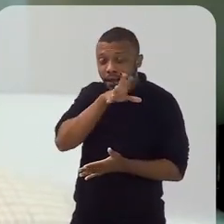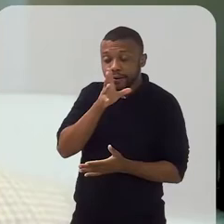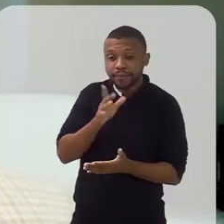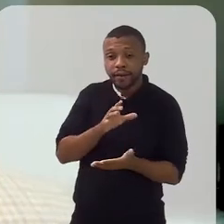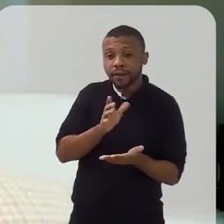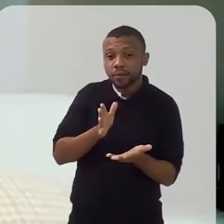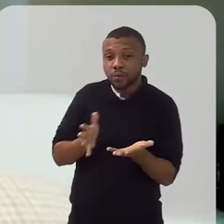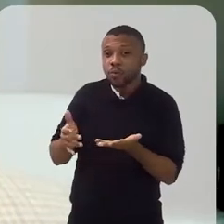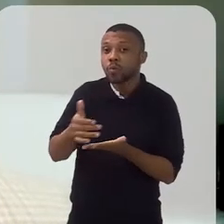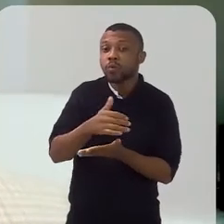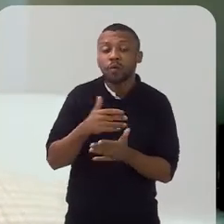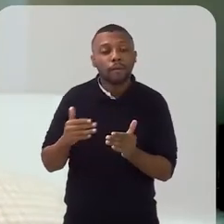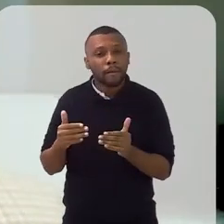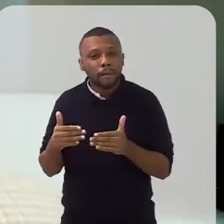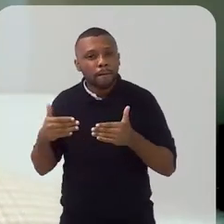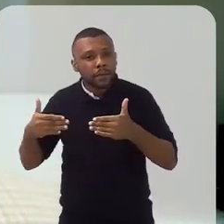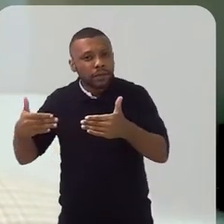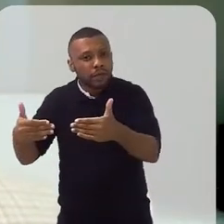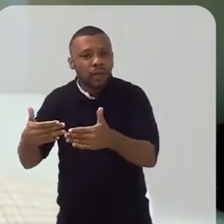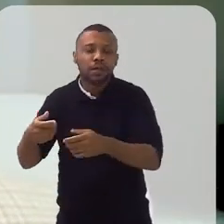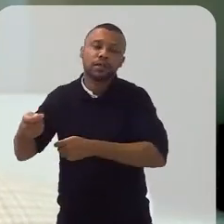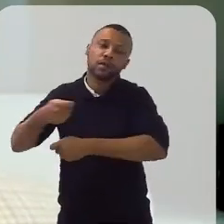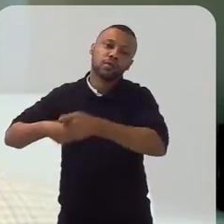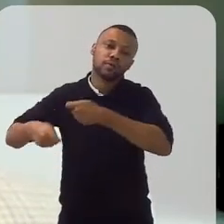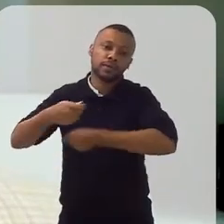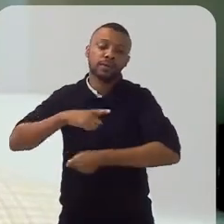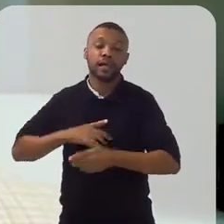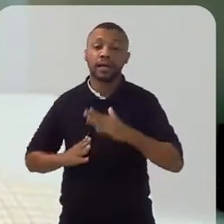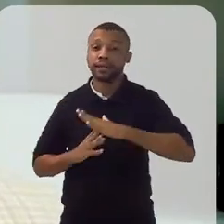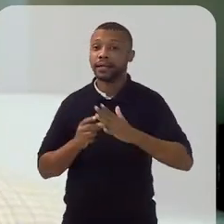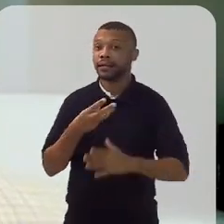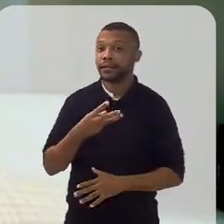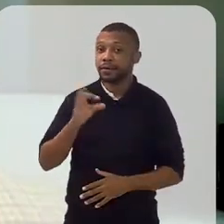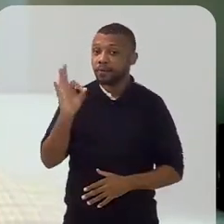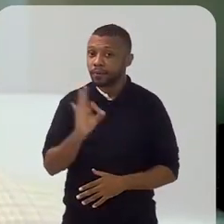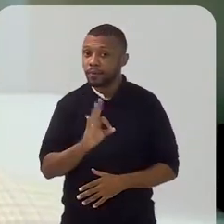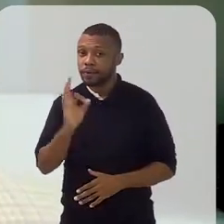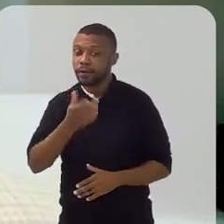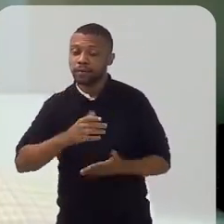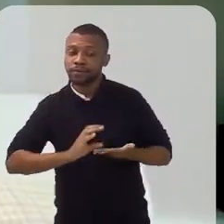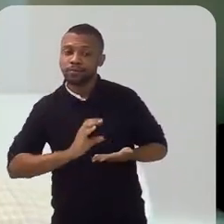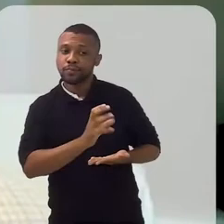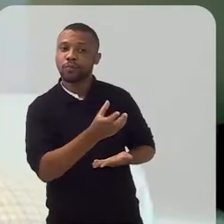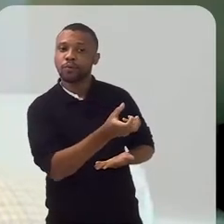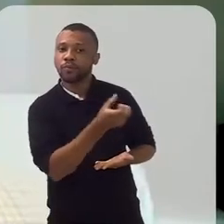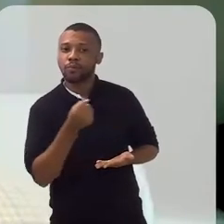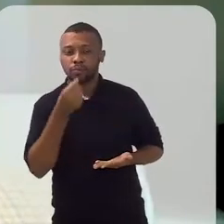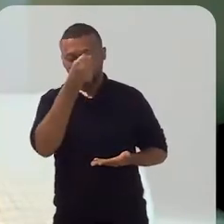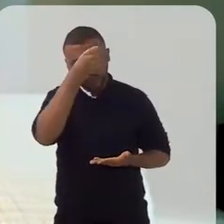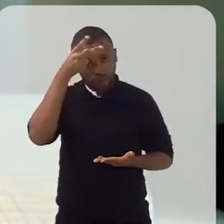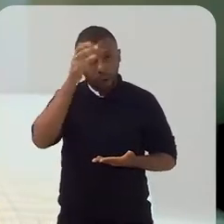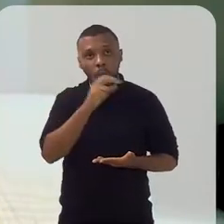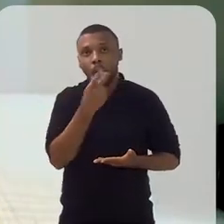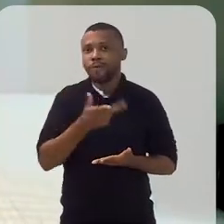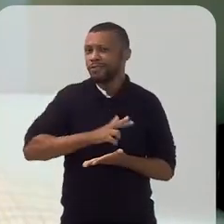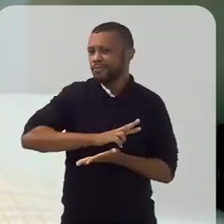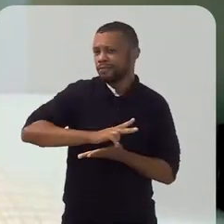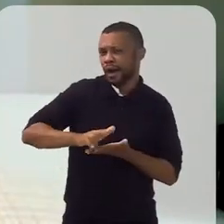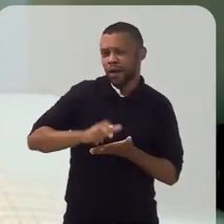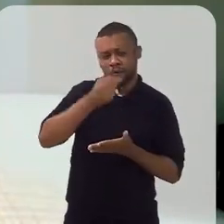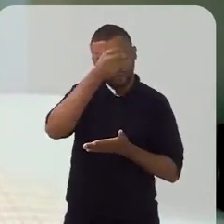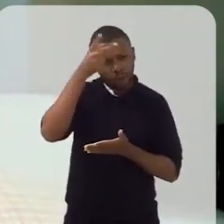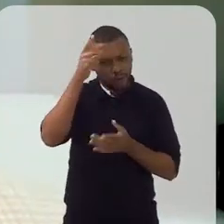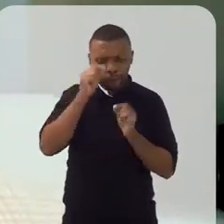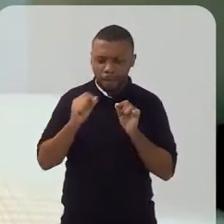ele carimba uma parte desse imposto, até 3%, para o fundo de um município, ou vários municípios que ele